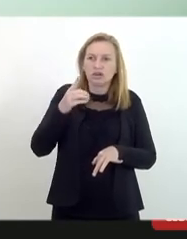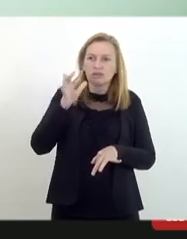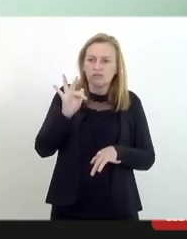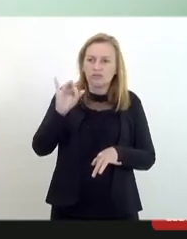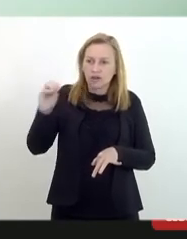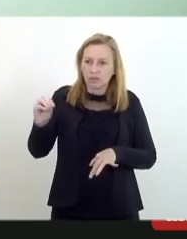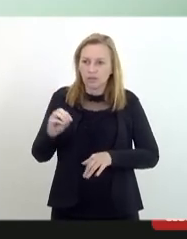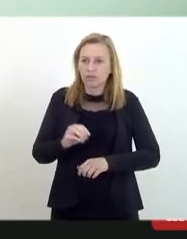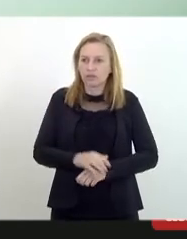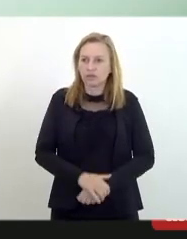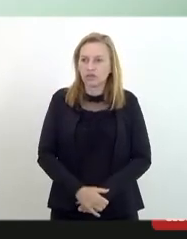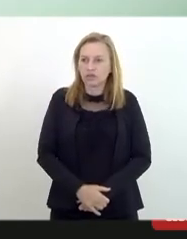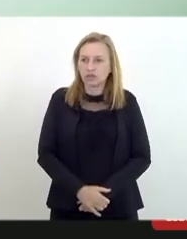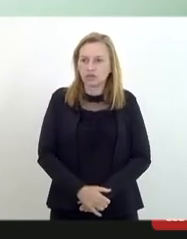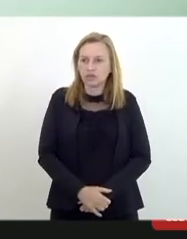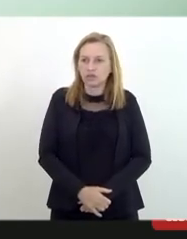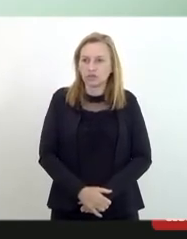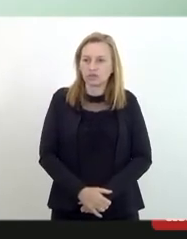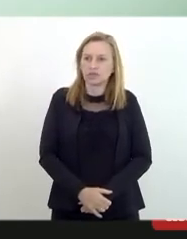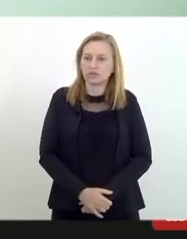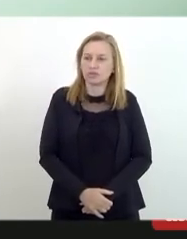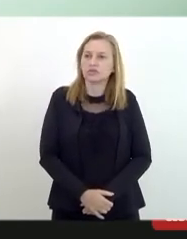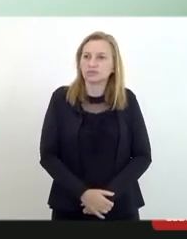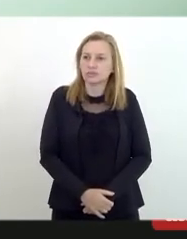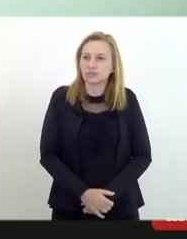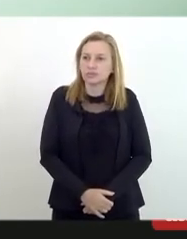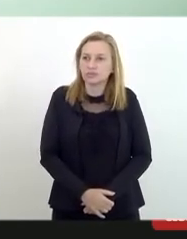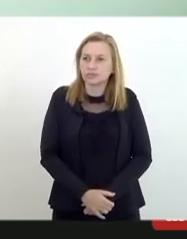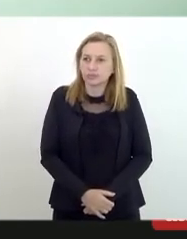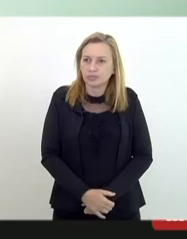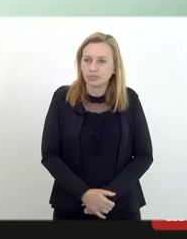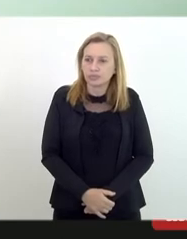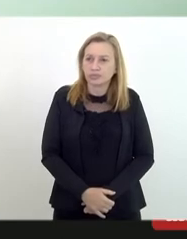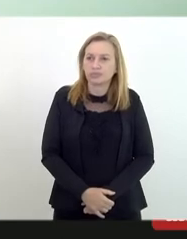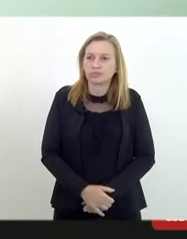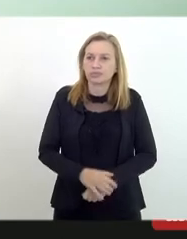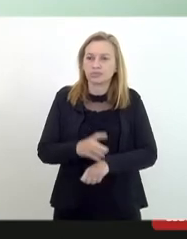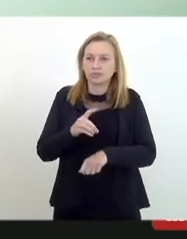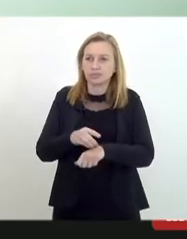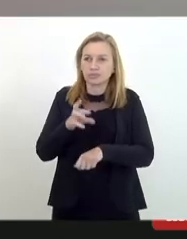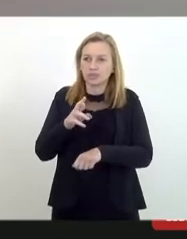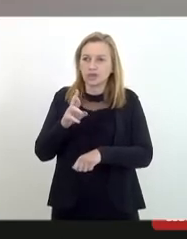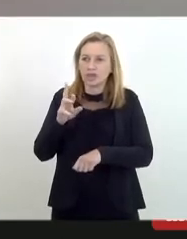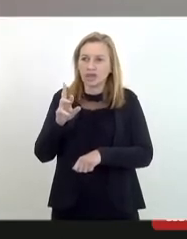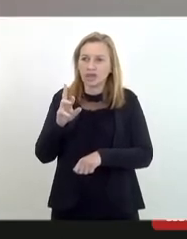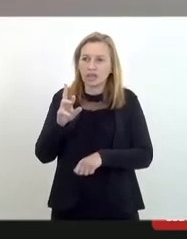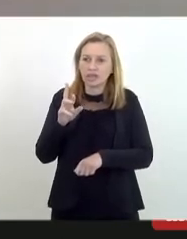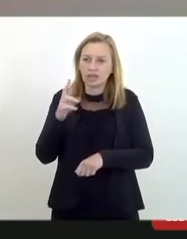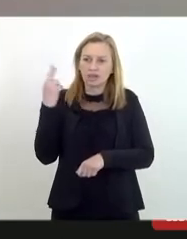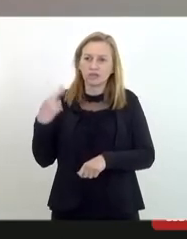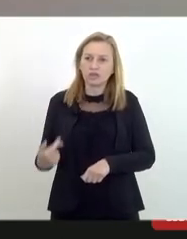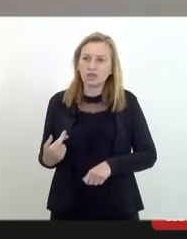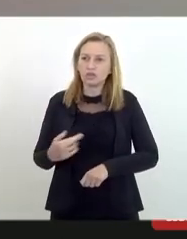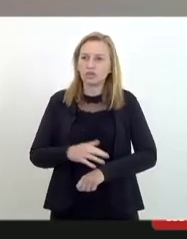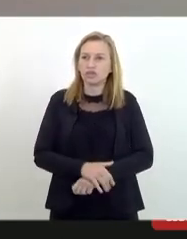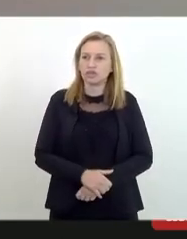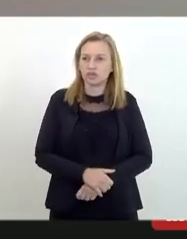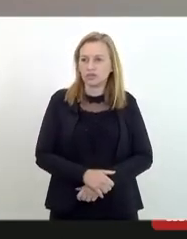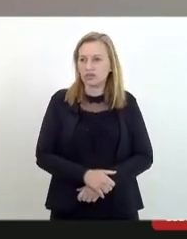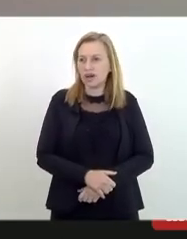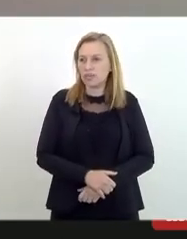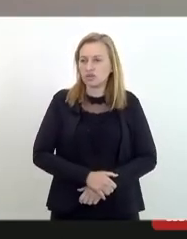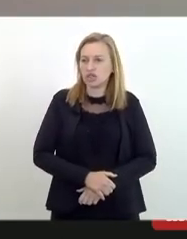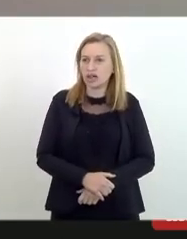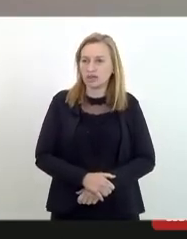Amado deputado deputada Renata precisa se ausentar mas doutor Jaime por